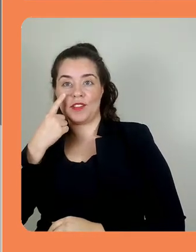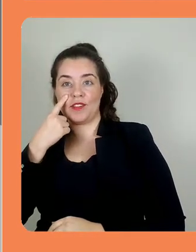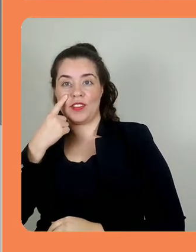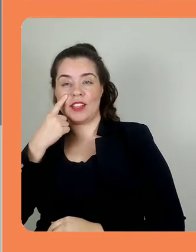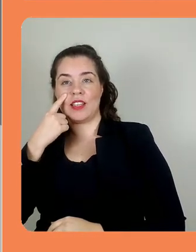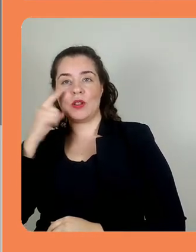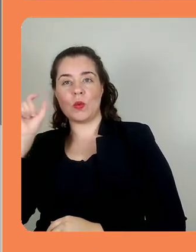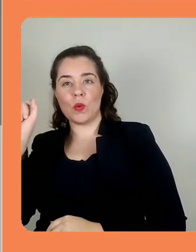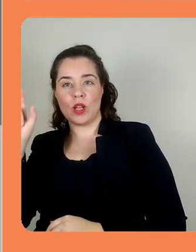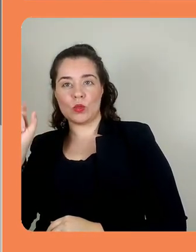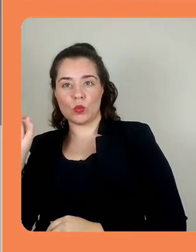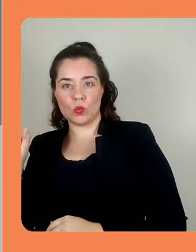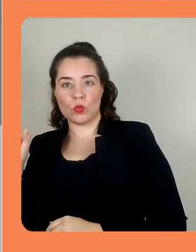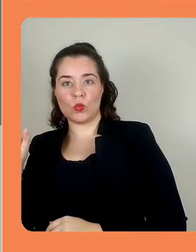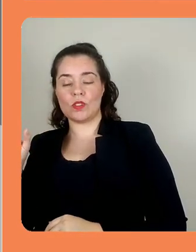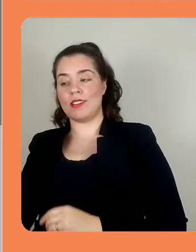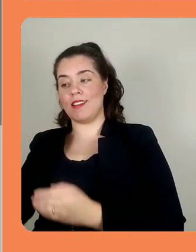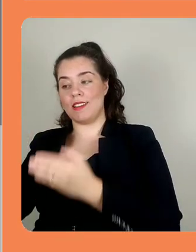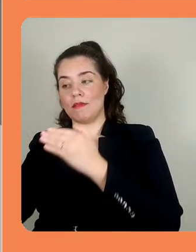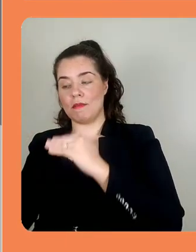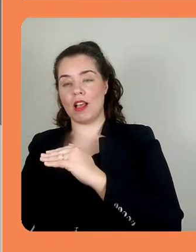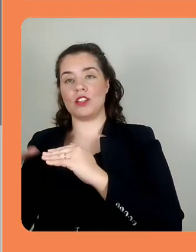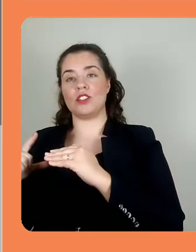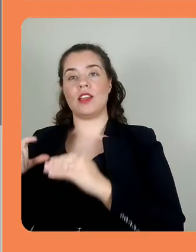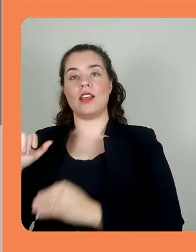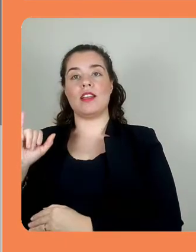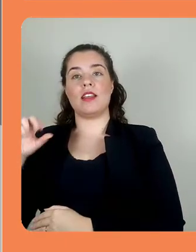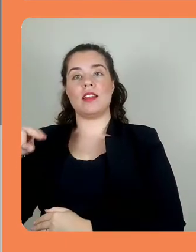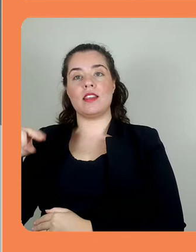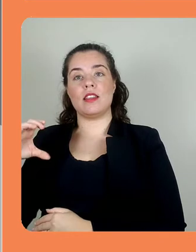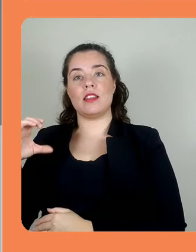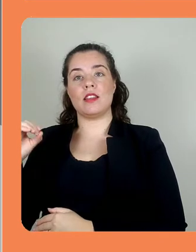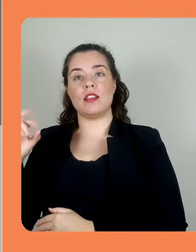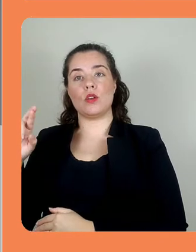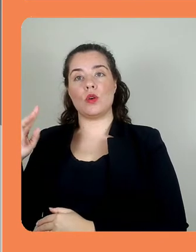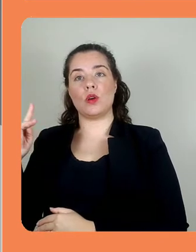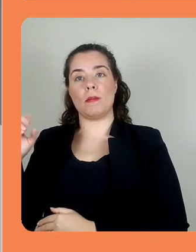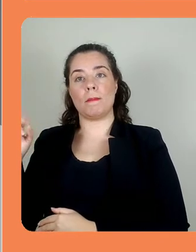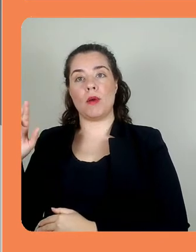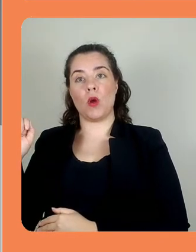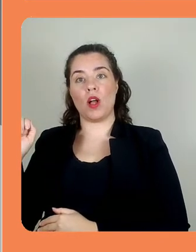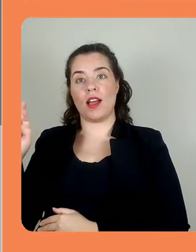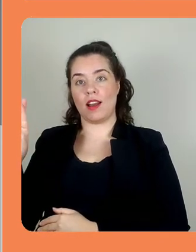E depois no link incorporar.